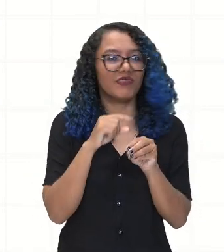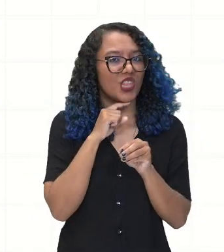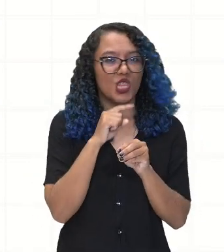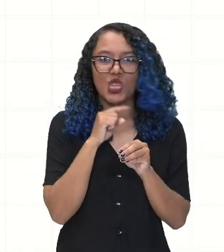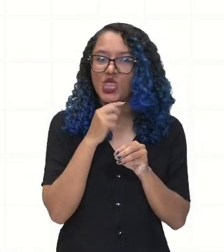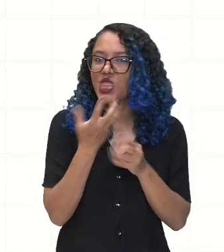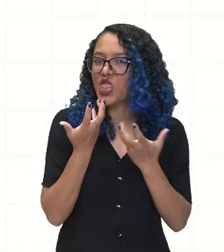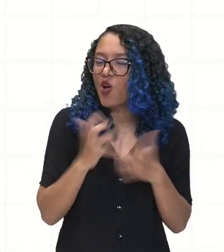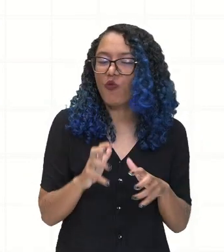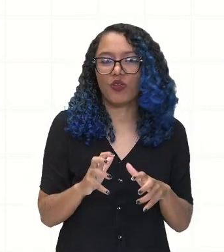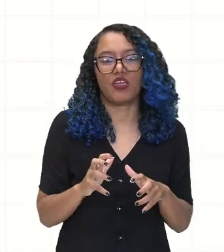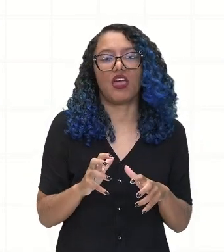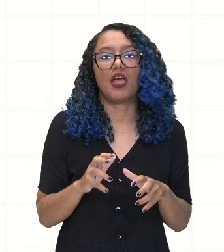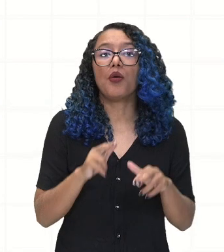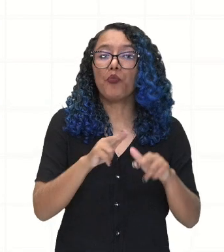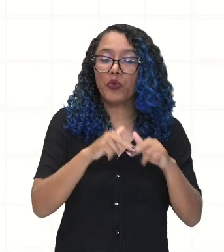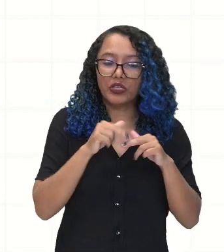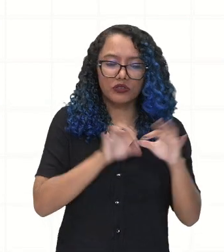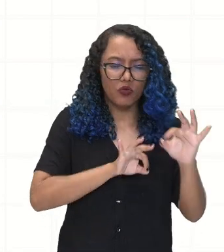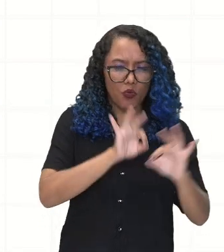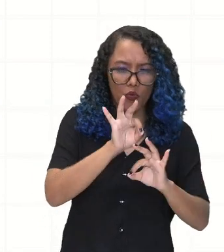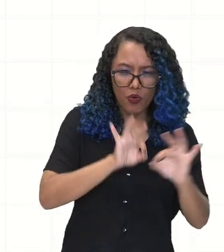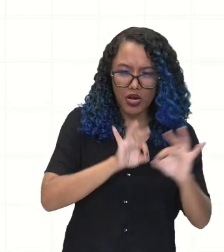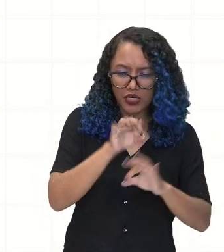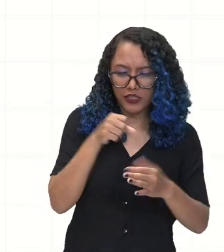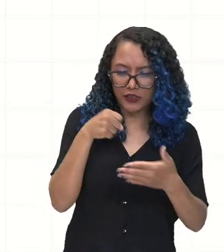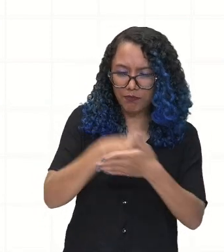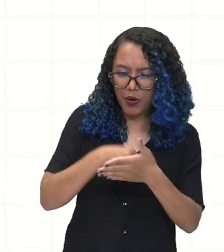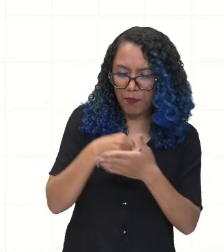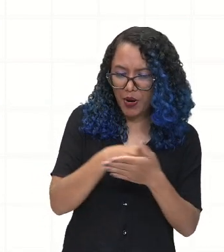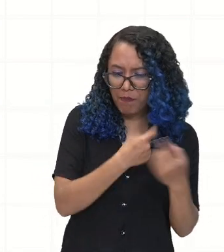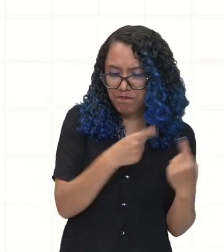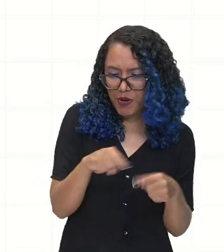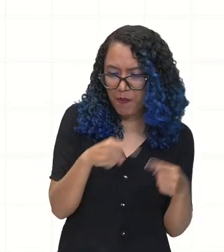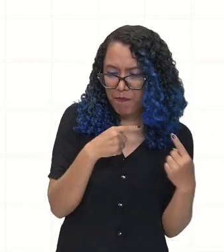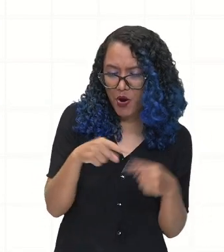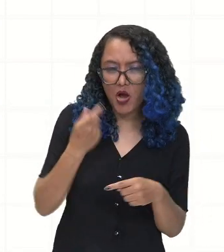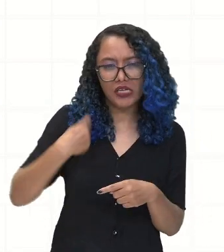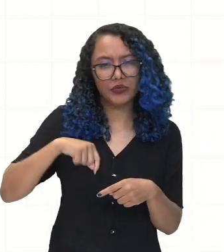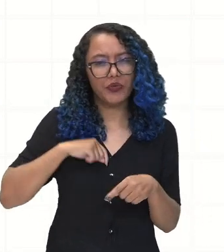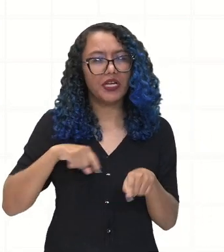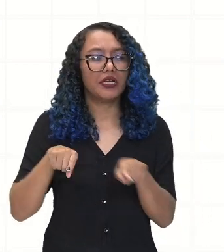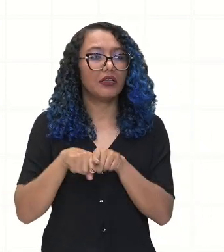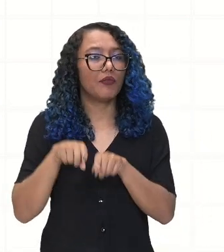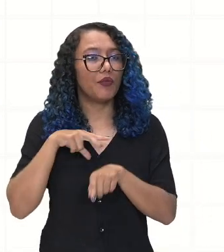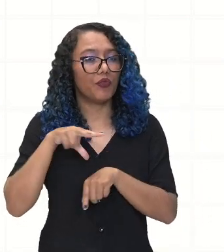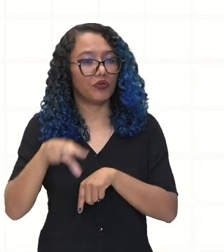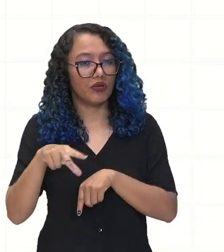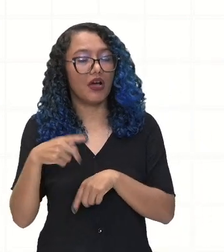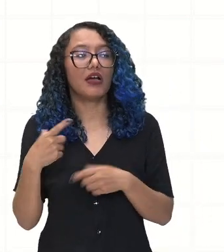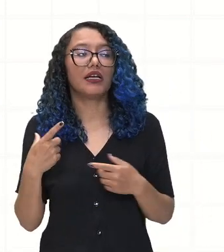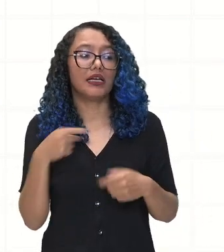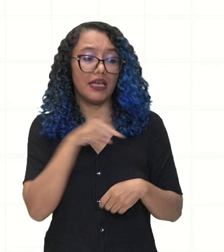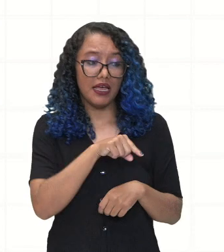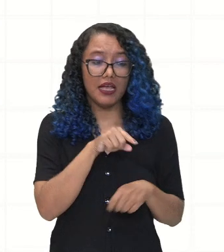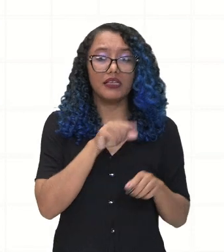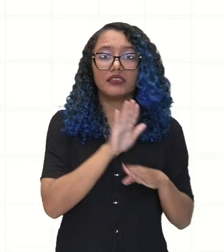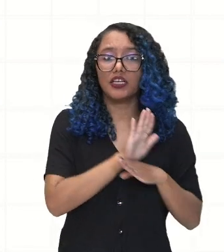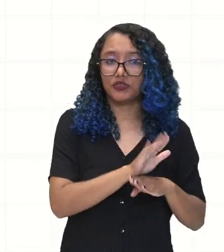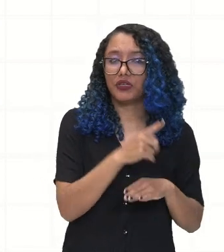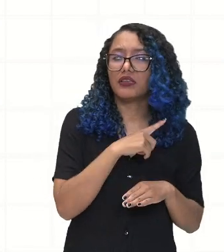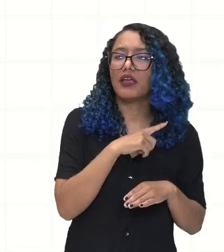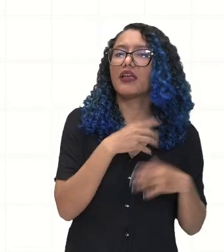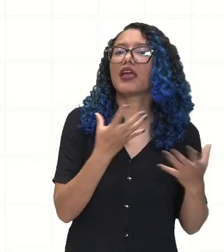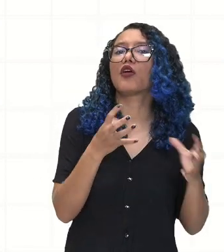vão se organizar e vão lutar contra portugueses e espanhóis. Vai ter a ajuda dos jesuítas, é claro, para que eles